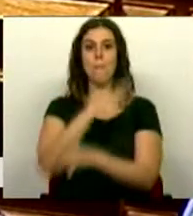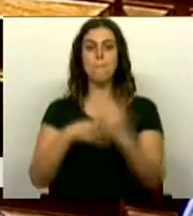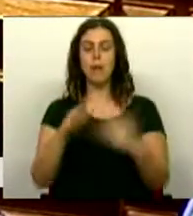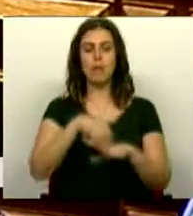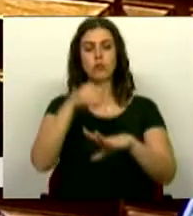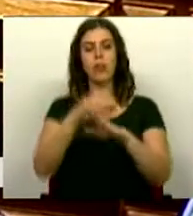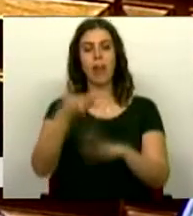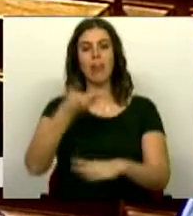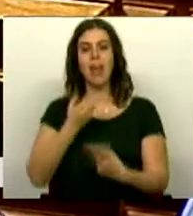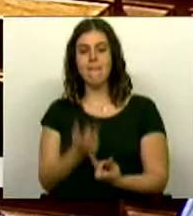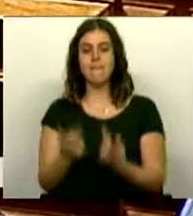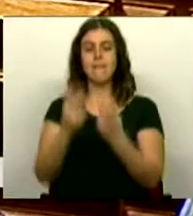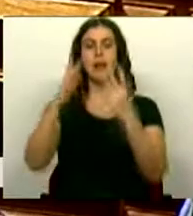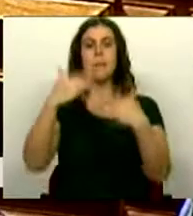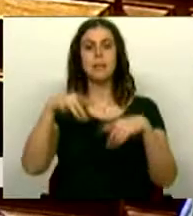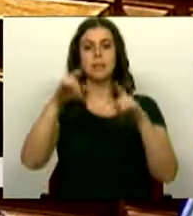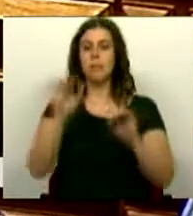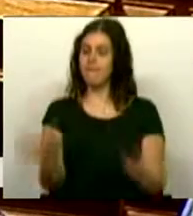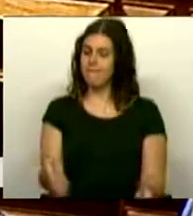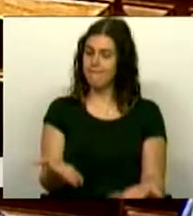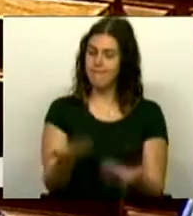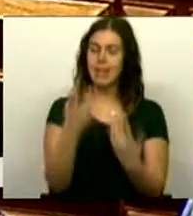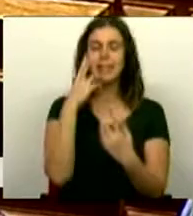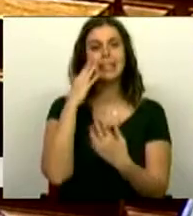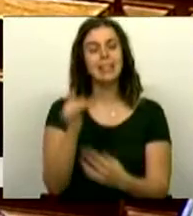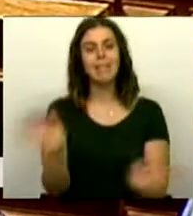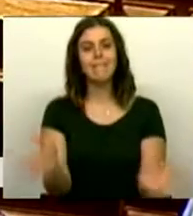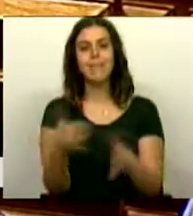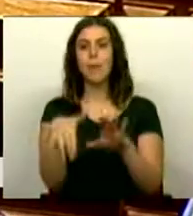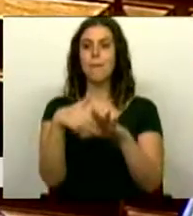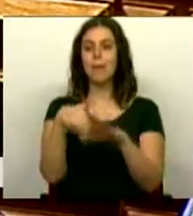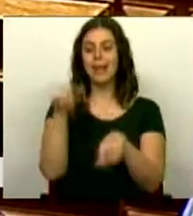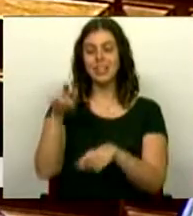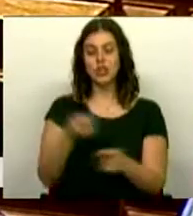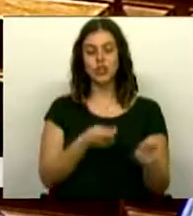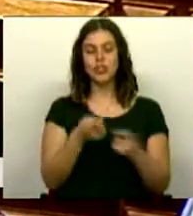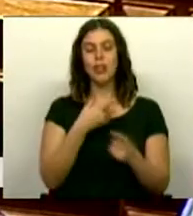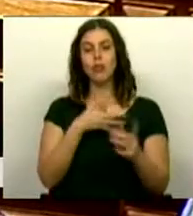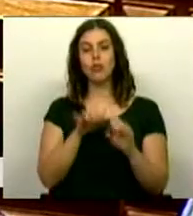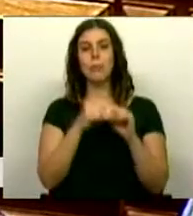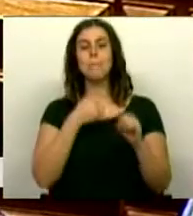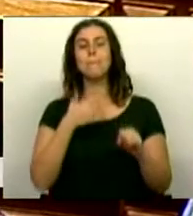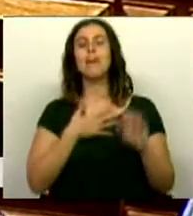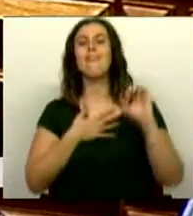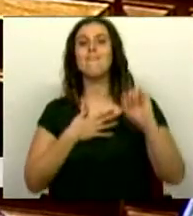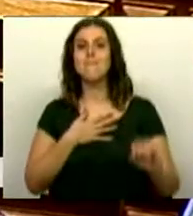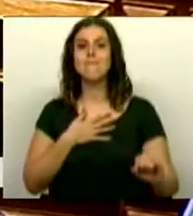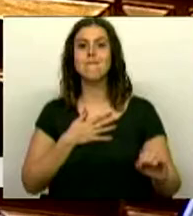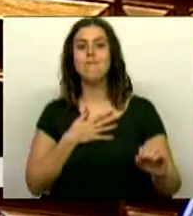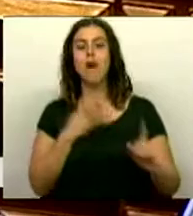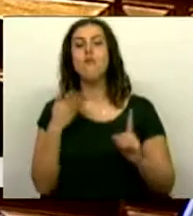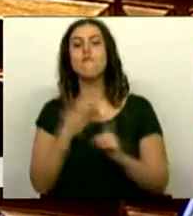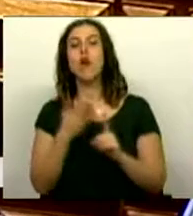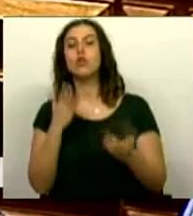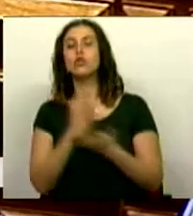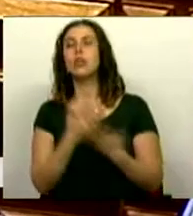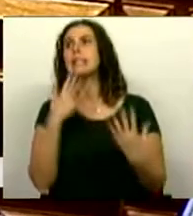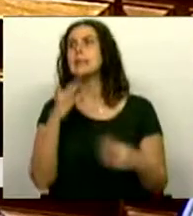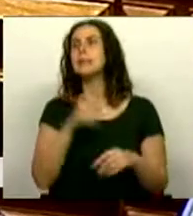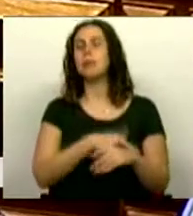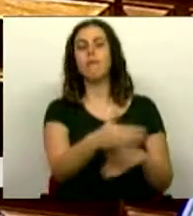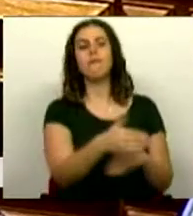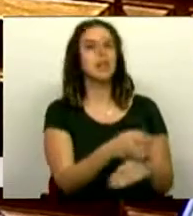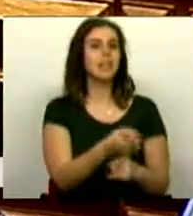acionistas e procurando incentivar o envolvimento destes na gestão das sociedades, com um foco que não seja do mero curto